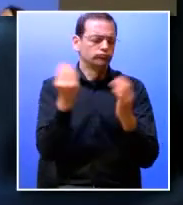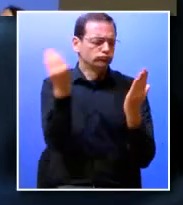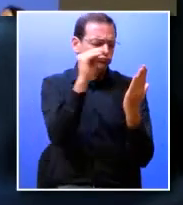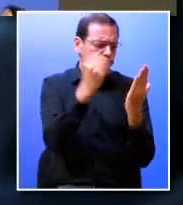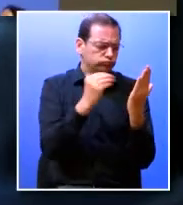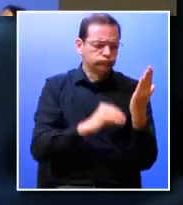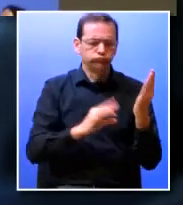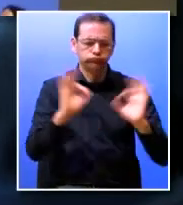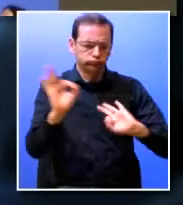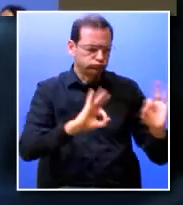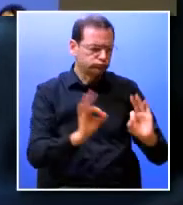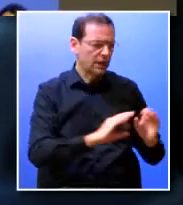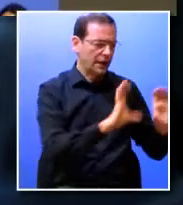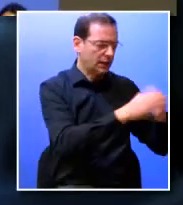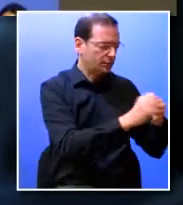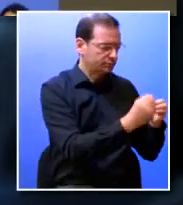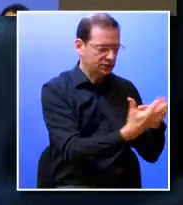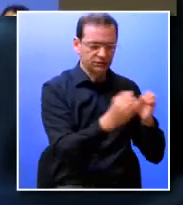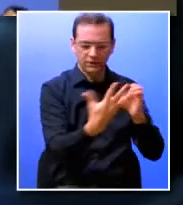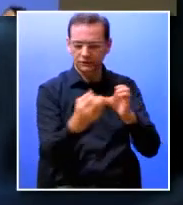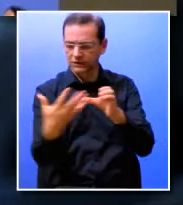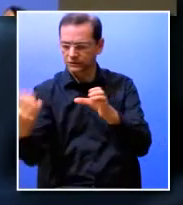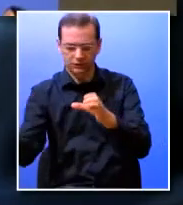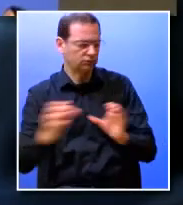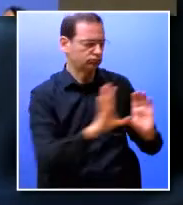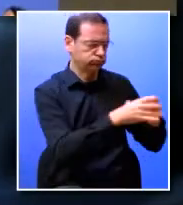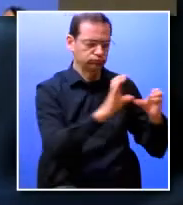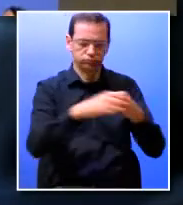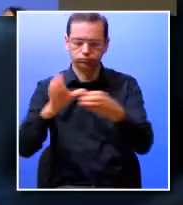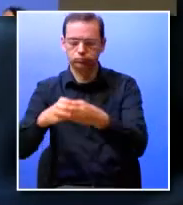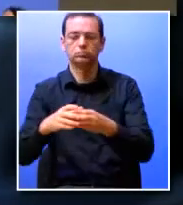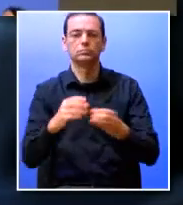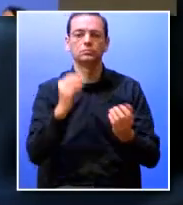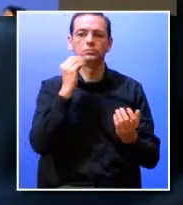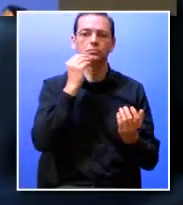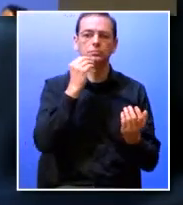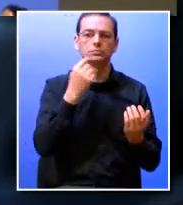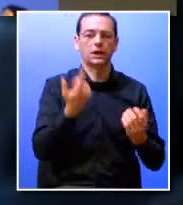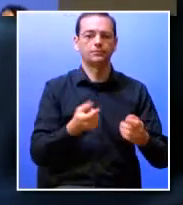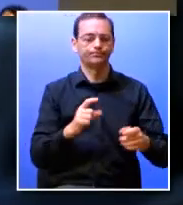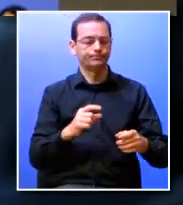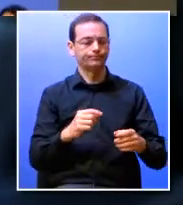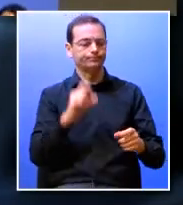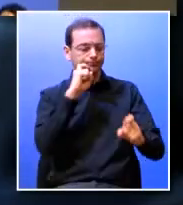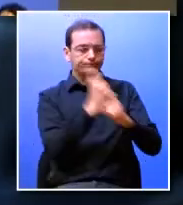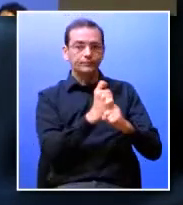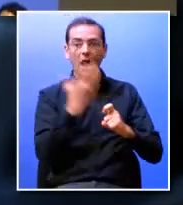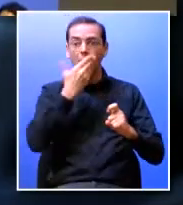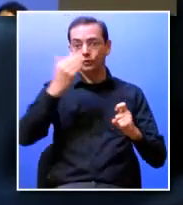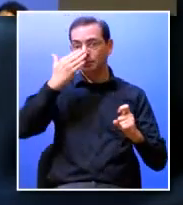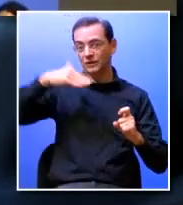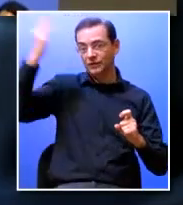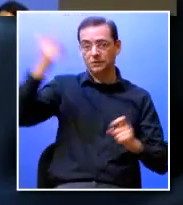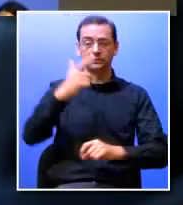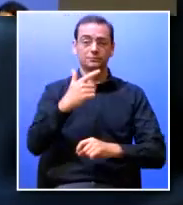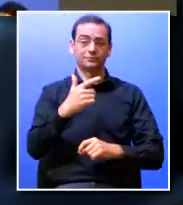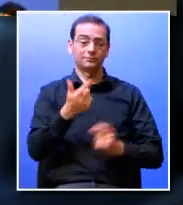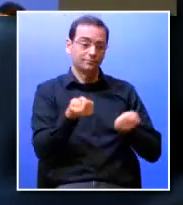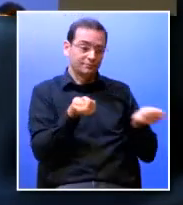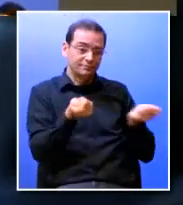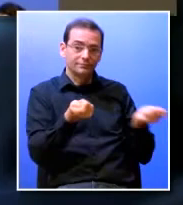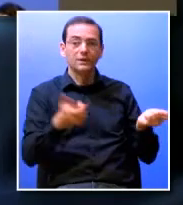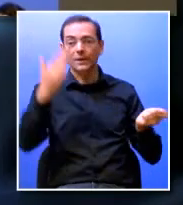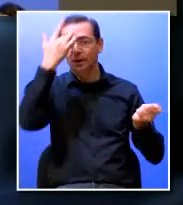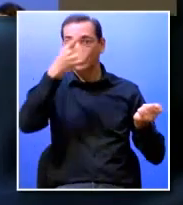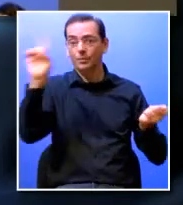feito trabalho em equipa com estas equipas dos 5 elementos acompanhados por alunos mais velhos mentores e por docentes